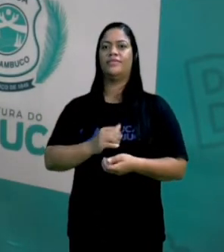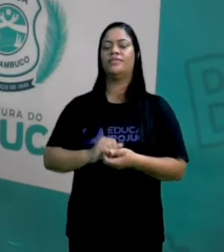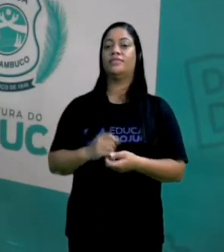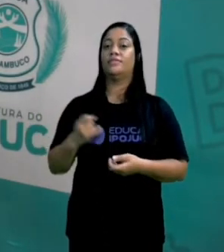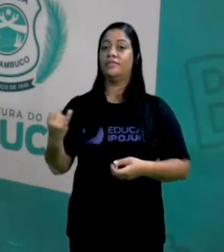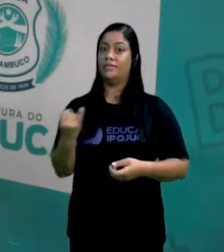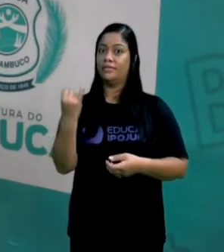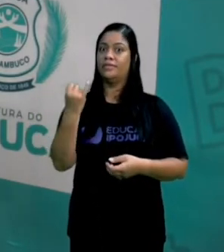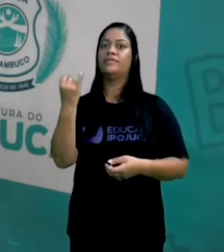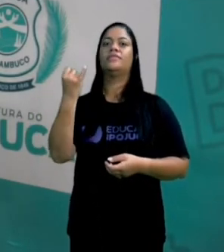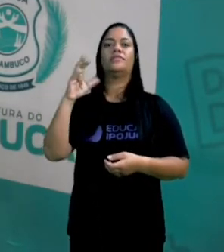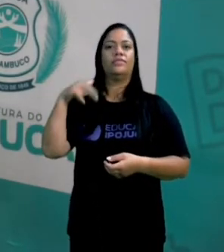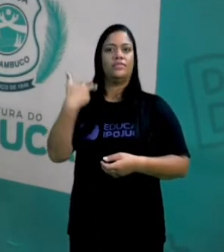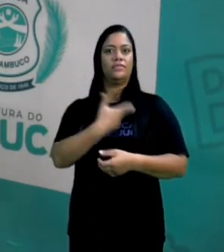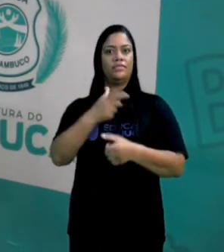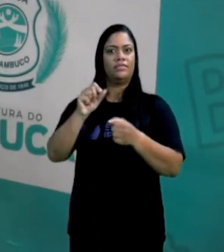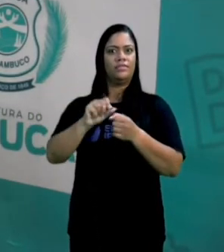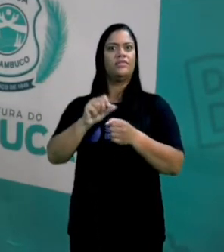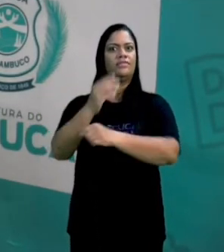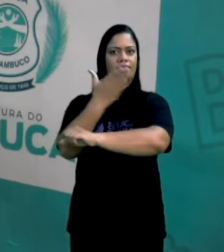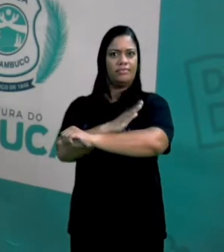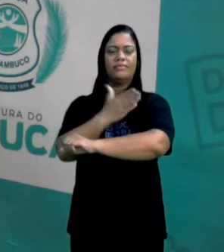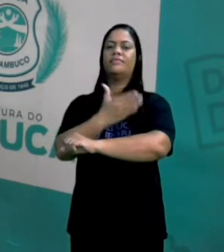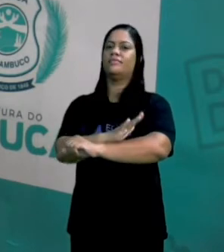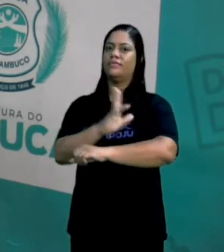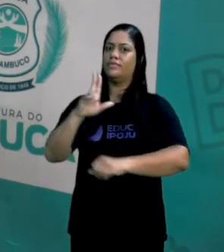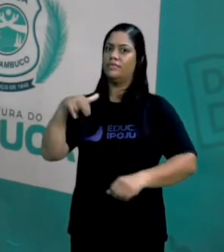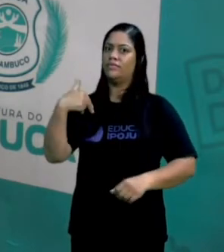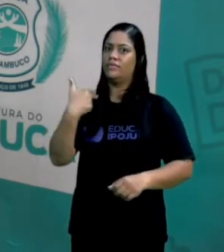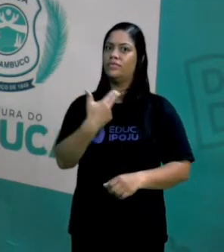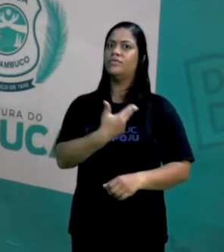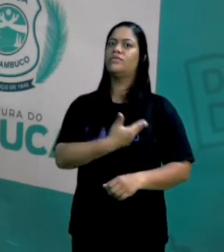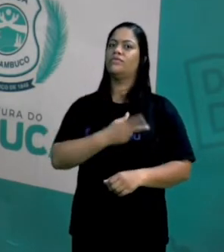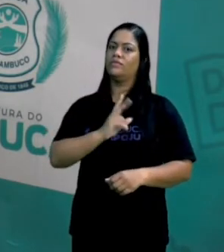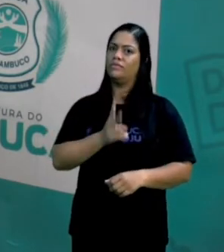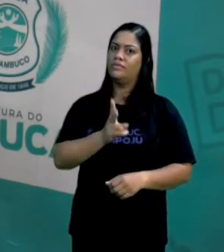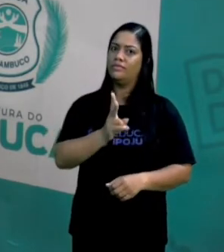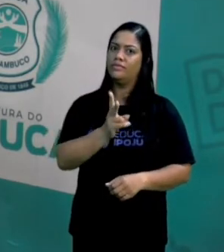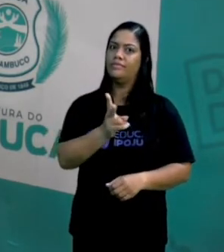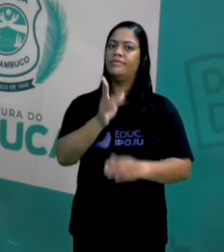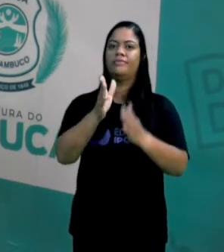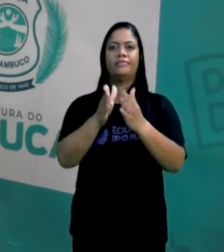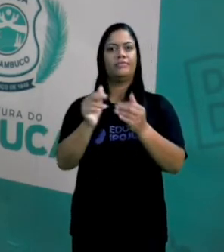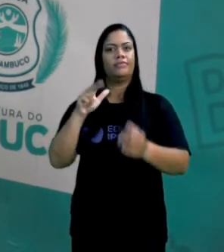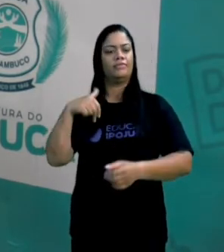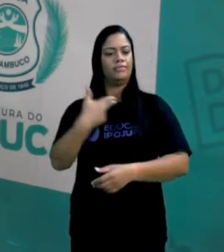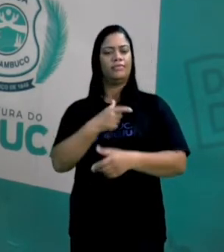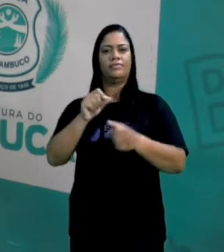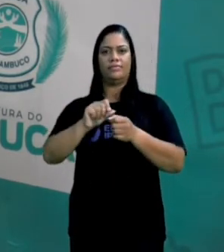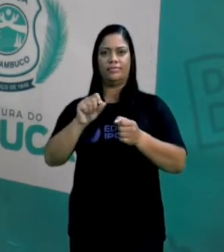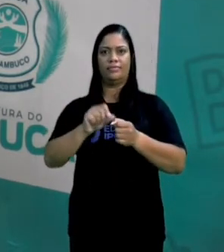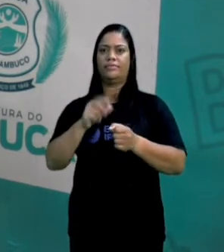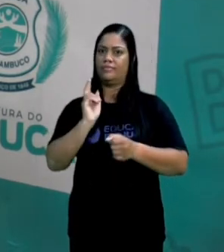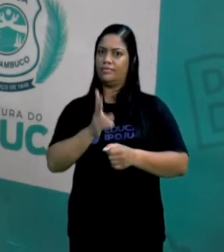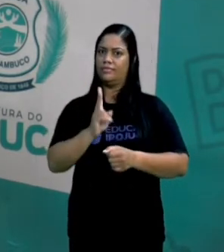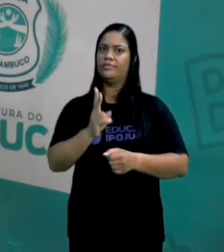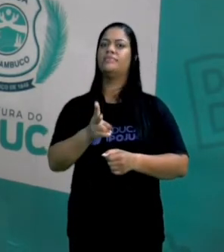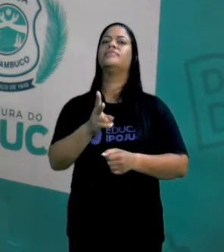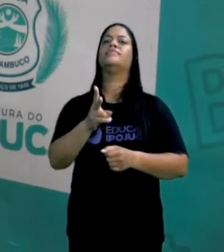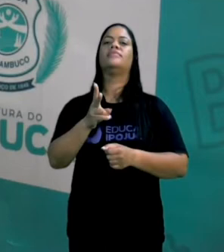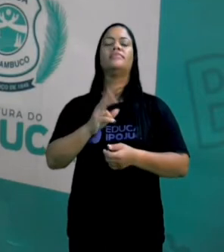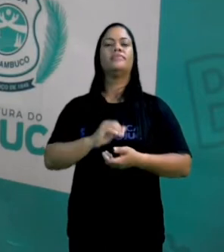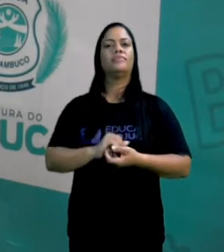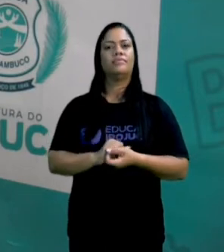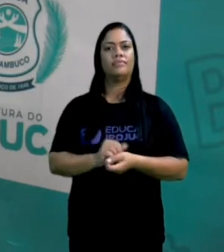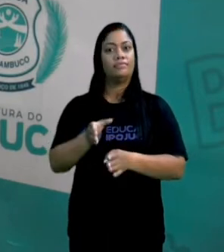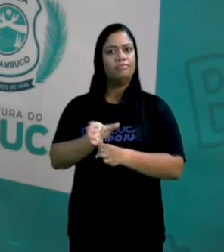importância de fazer exercício, somos extremamente recomendados a fazer o exercício sempre, orientados a